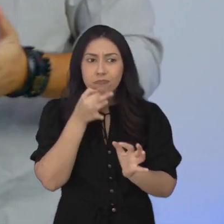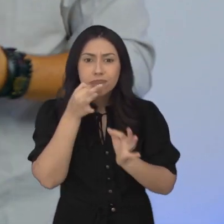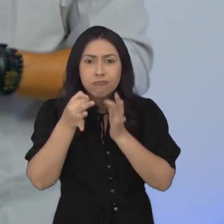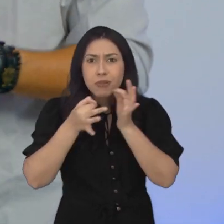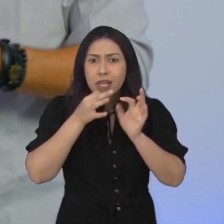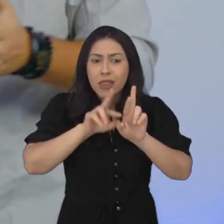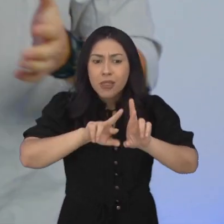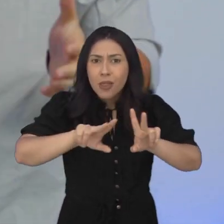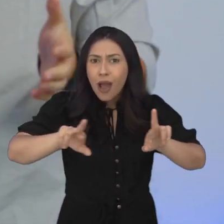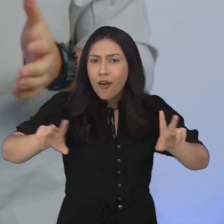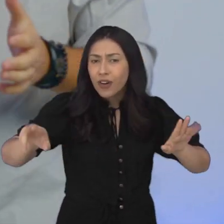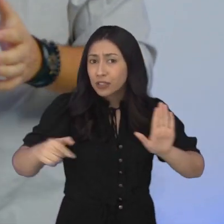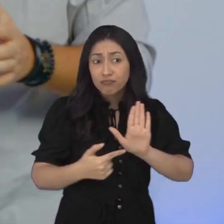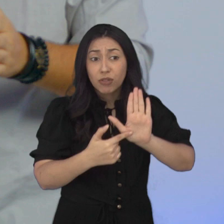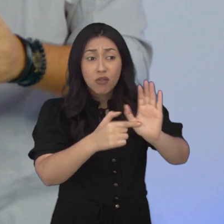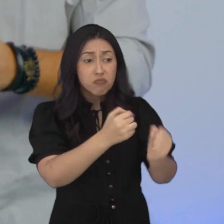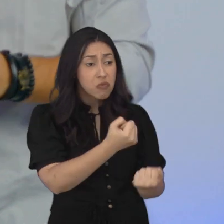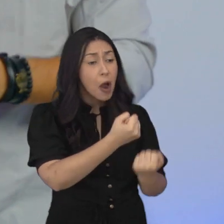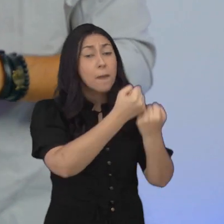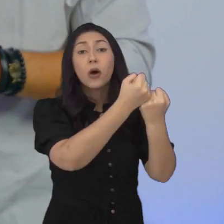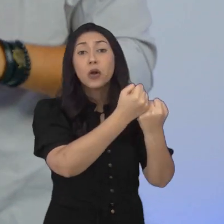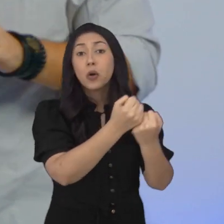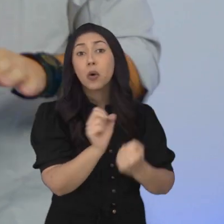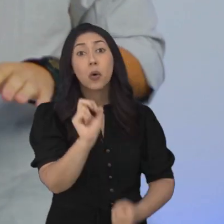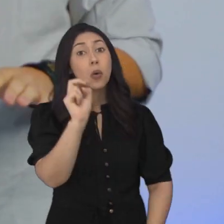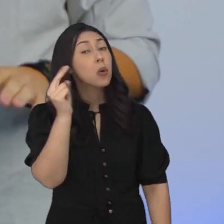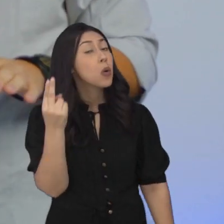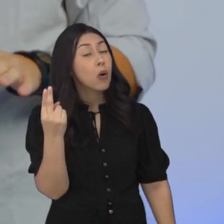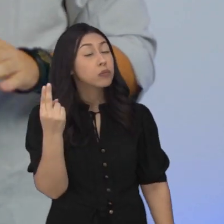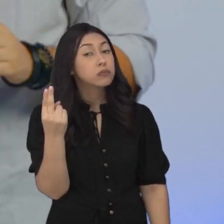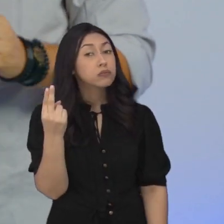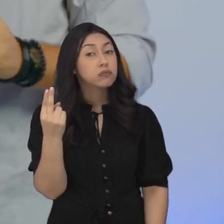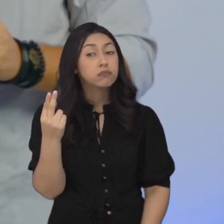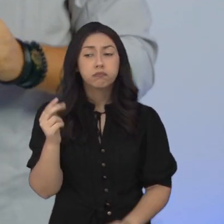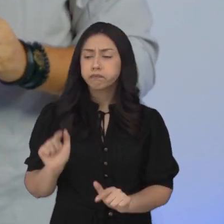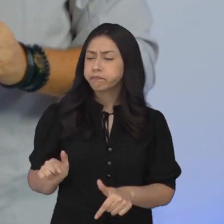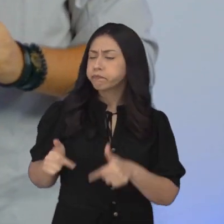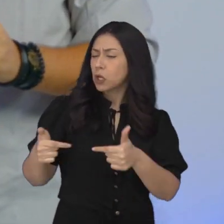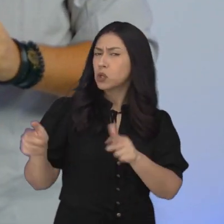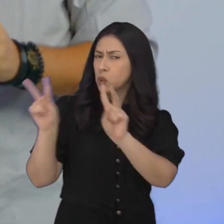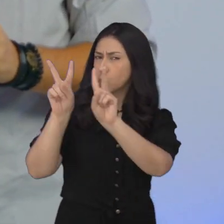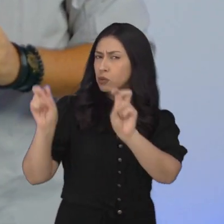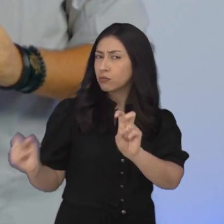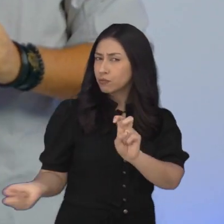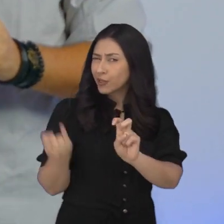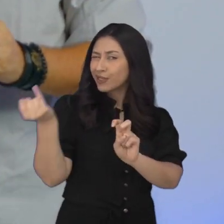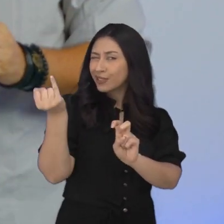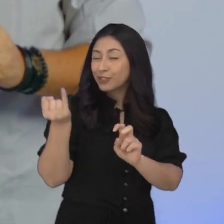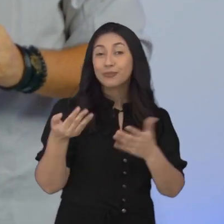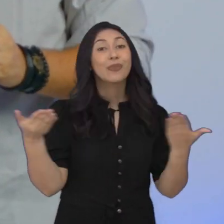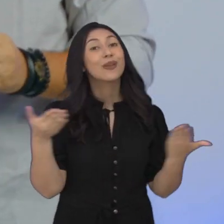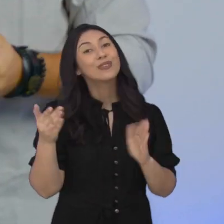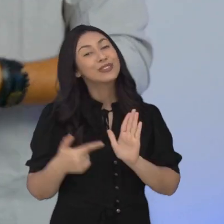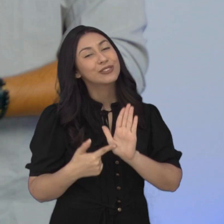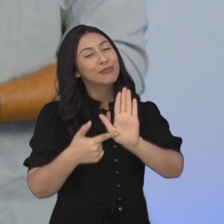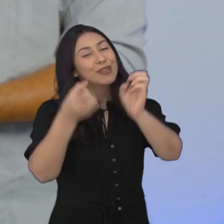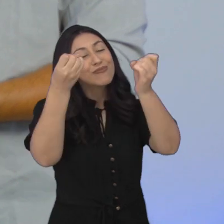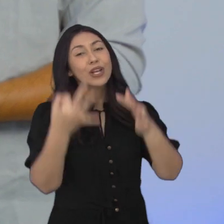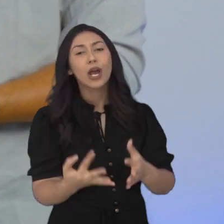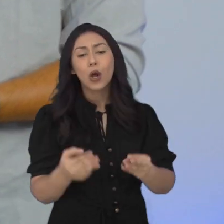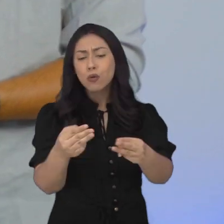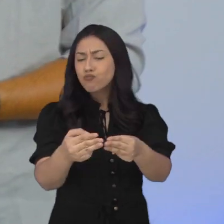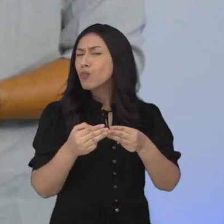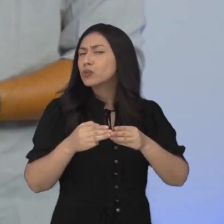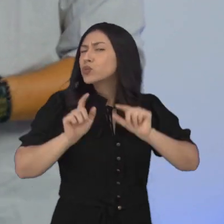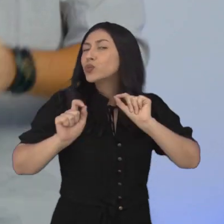diversas, como apoio a uma determinada medida ou um posicionamento sobre um assunto que ele considere importante? Hoje, a